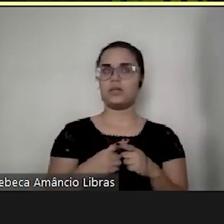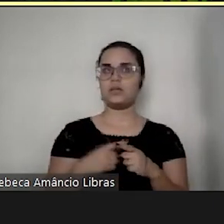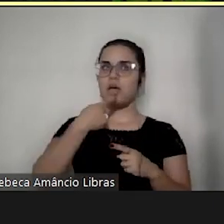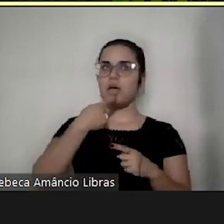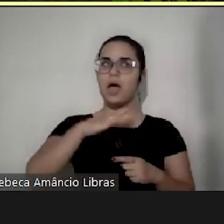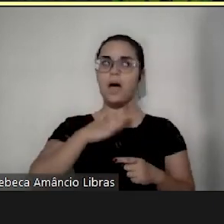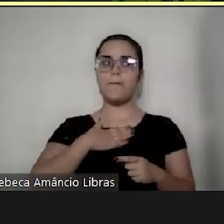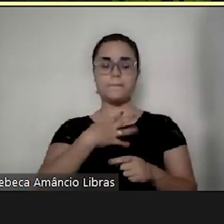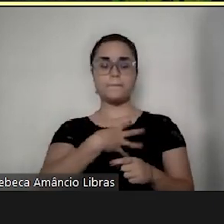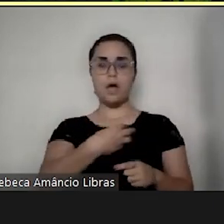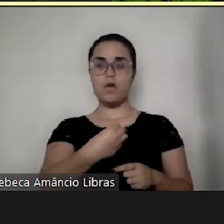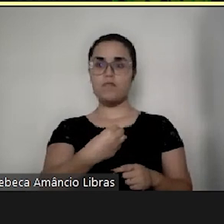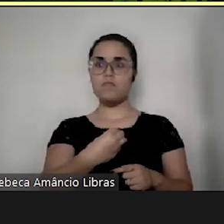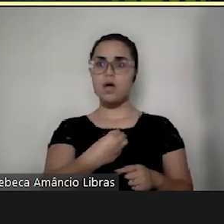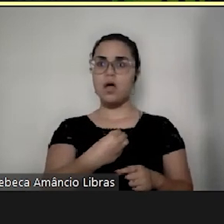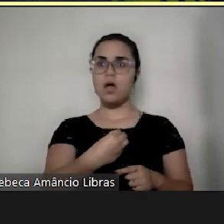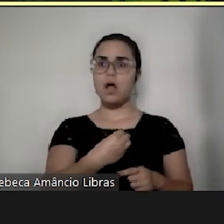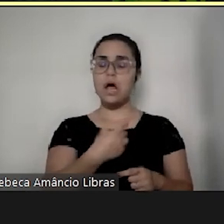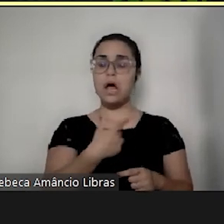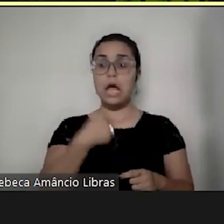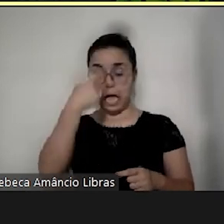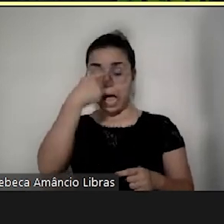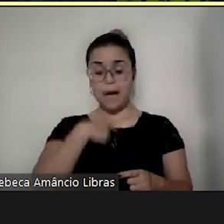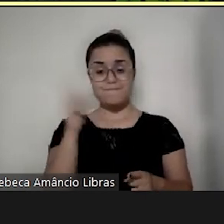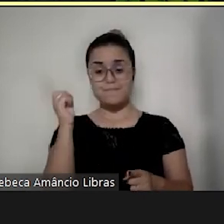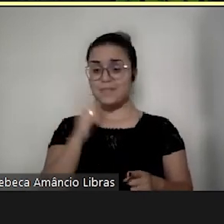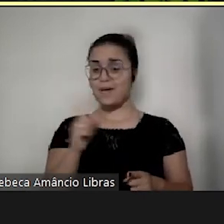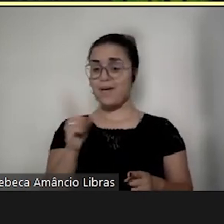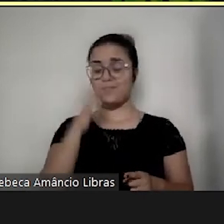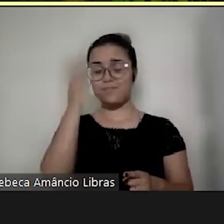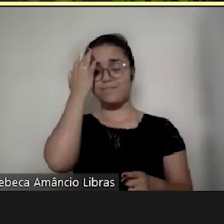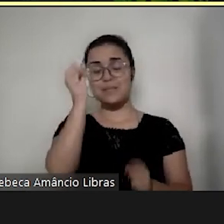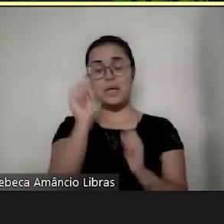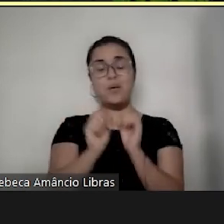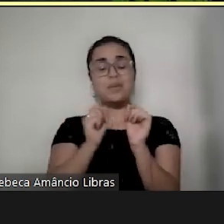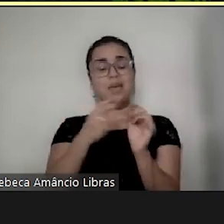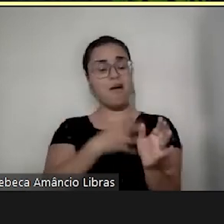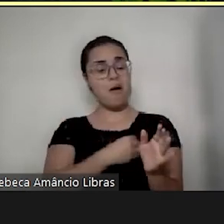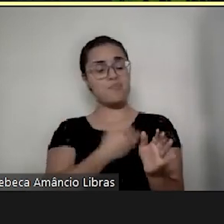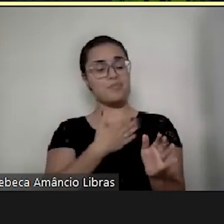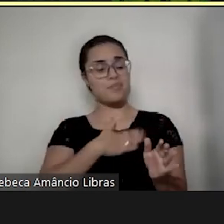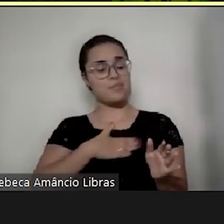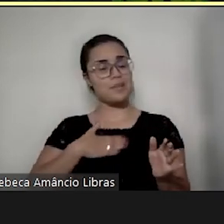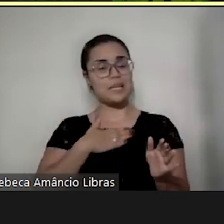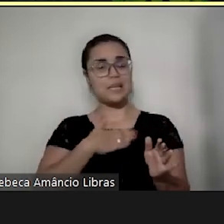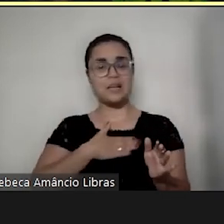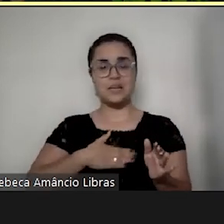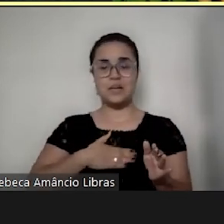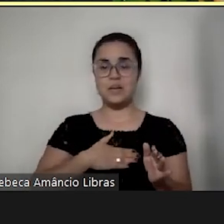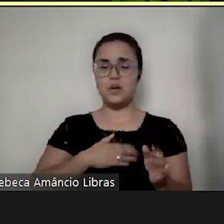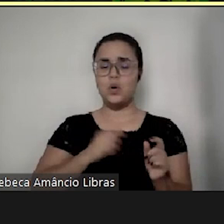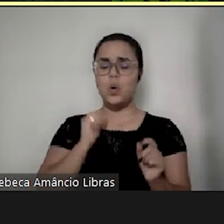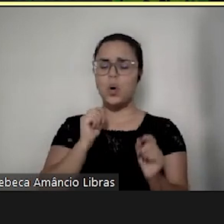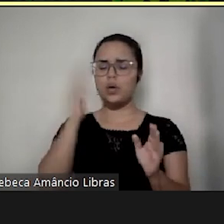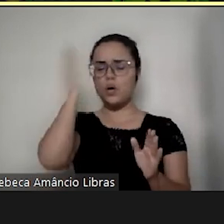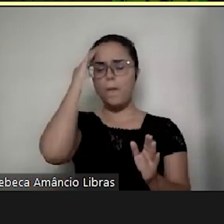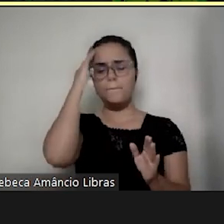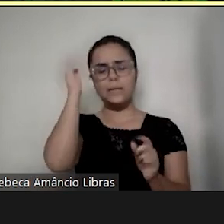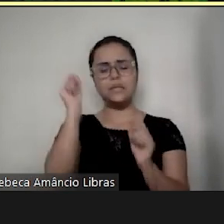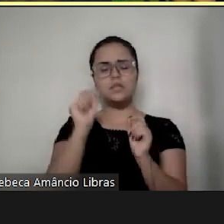filho, e eu não sei o que meu filho gosta. O que tanto eu estou pensando sobre